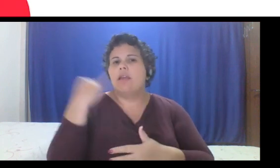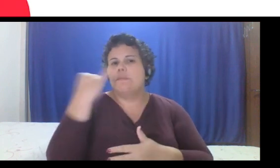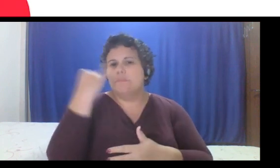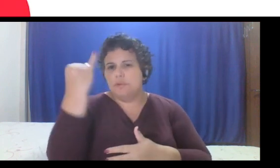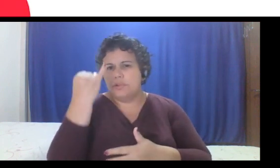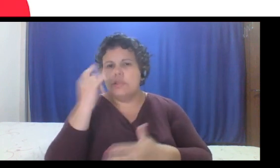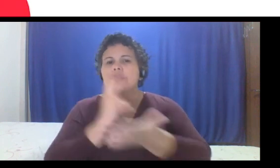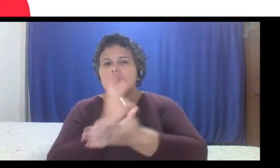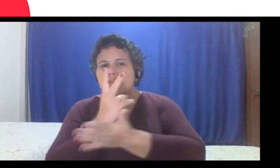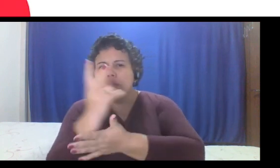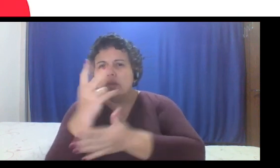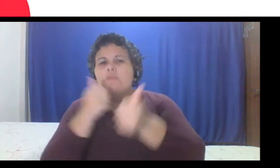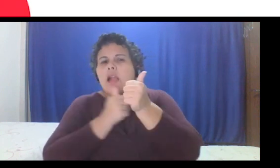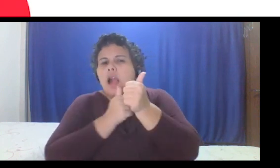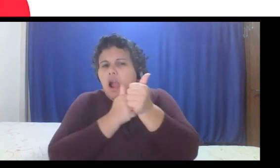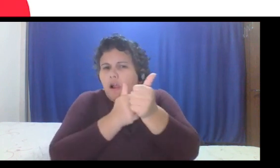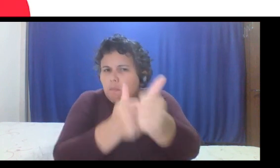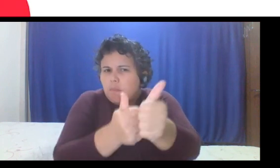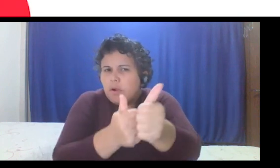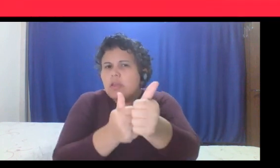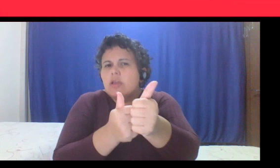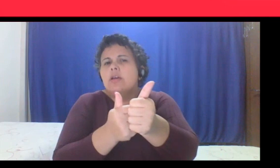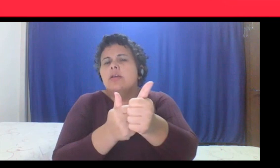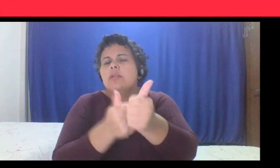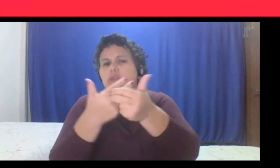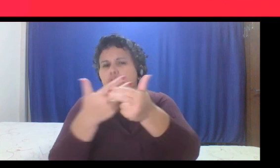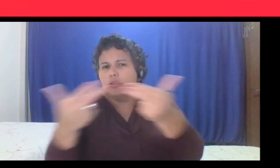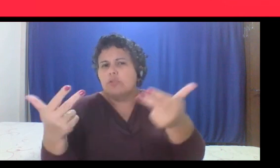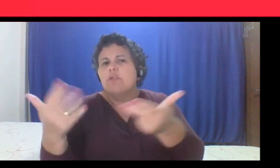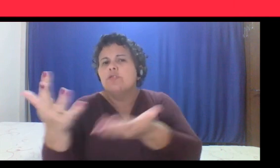acompanhando esse tipo de dado.